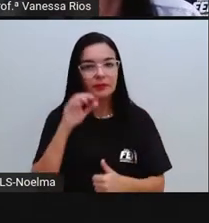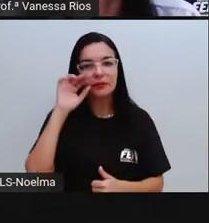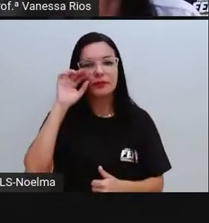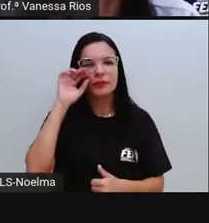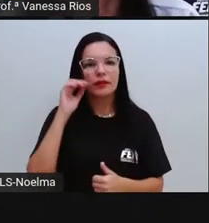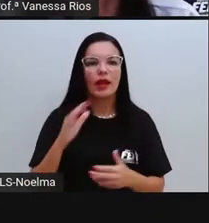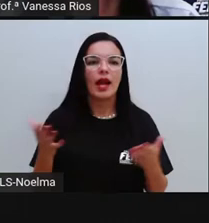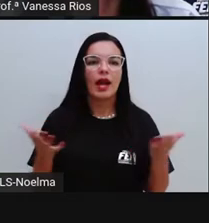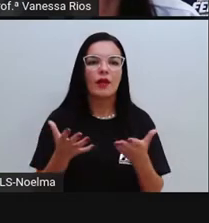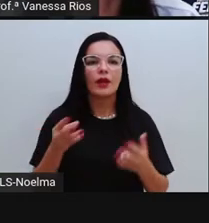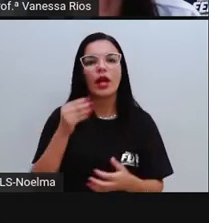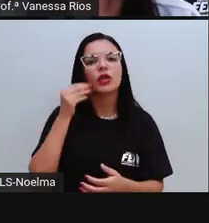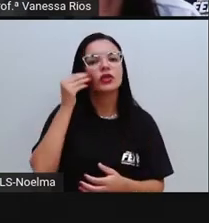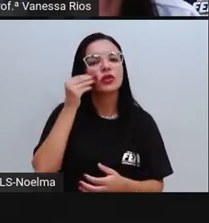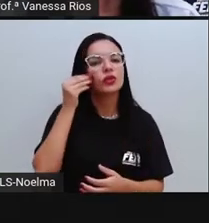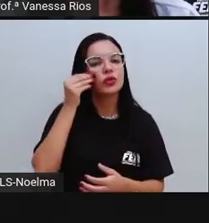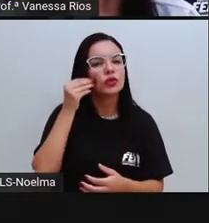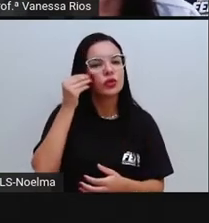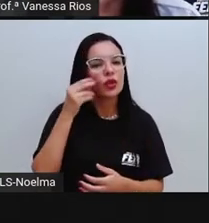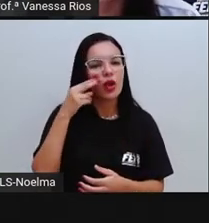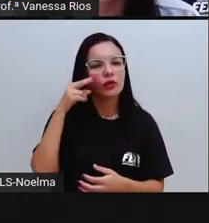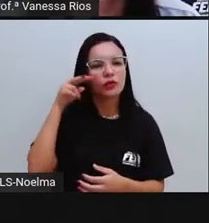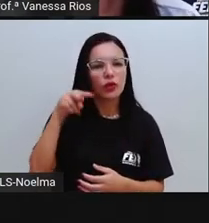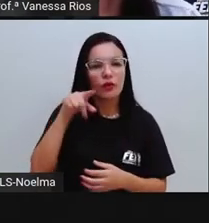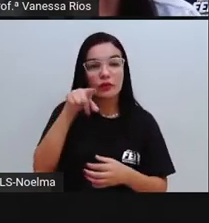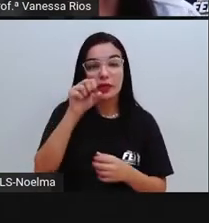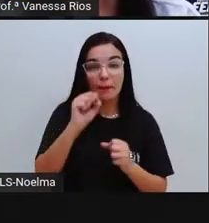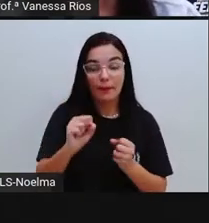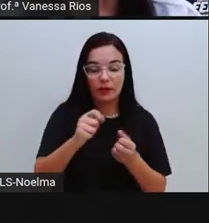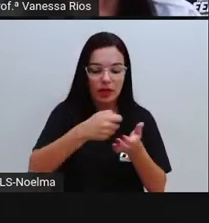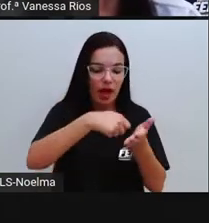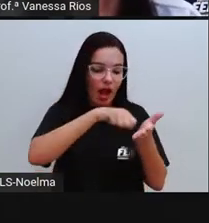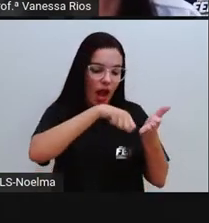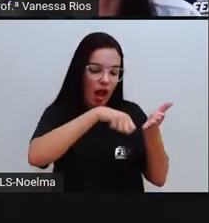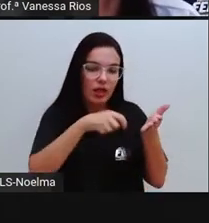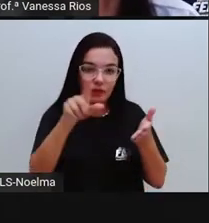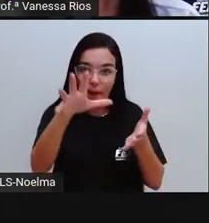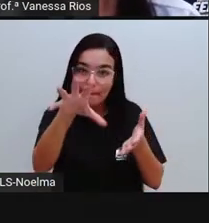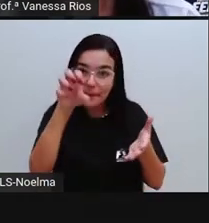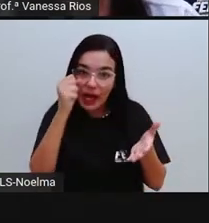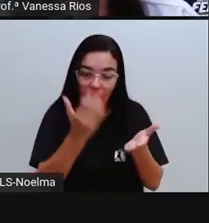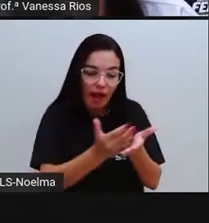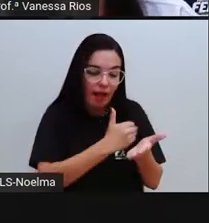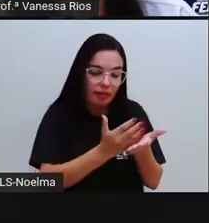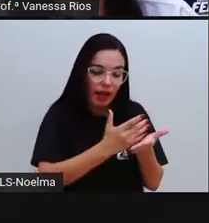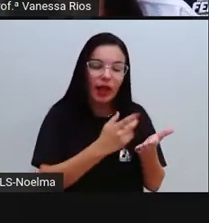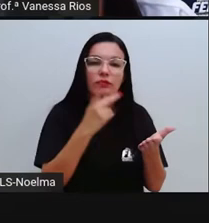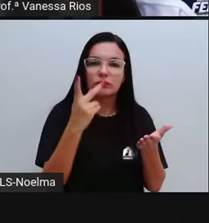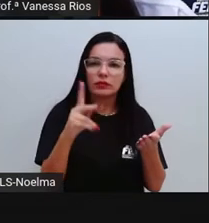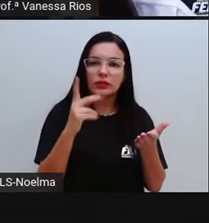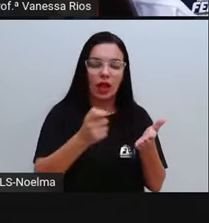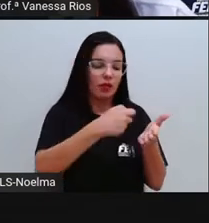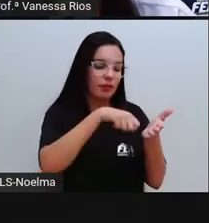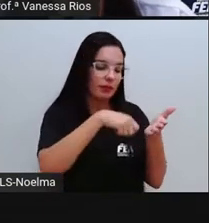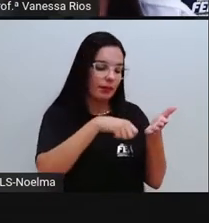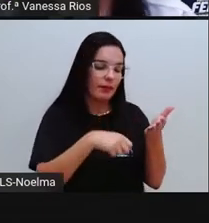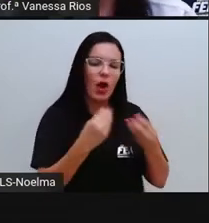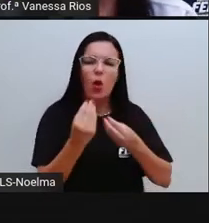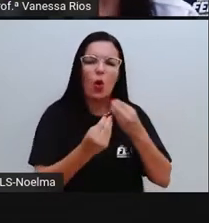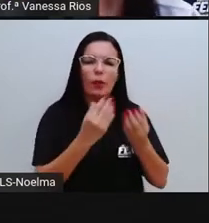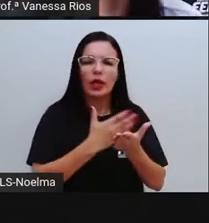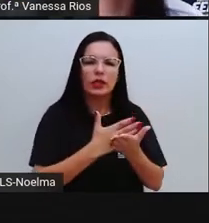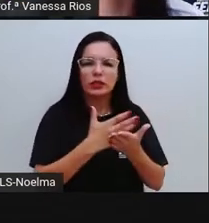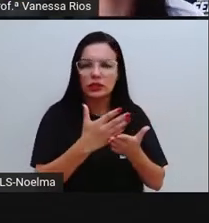E aí, você pode anotar, né? Pegar seu caderno, anotar sobre o início do experimento,